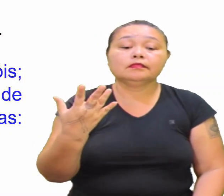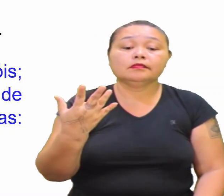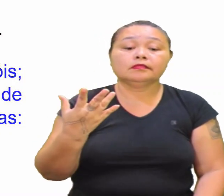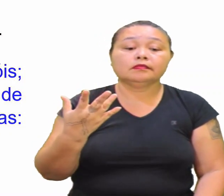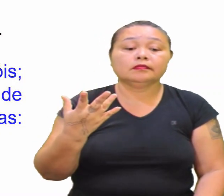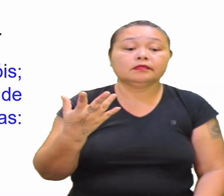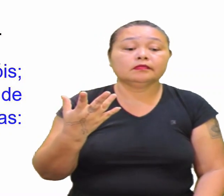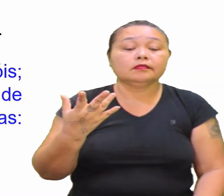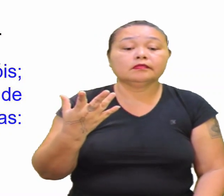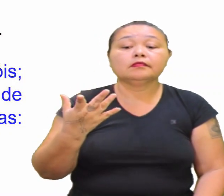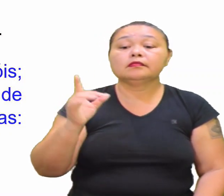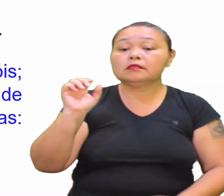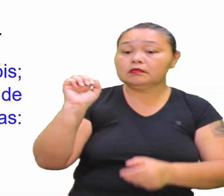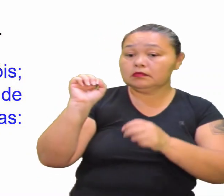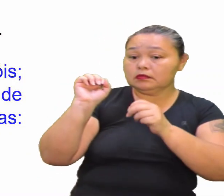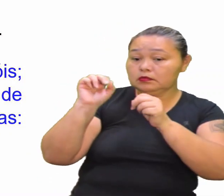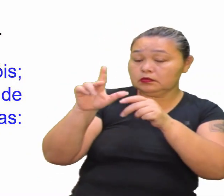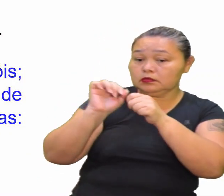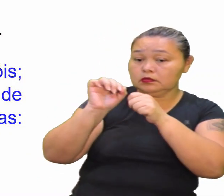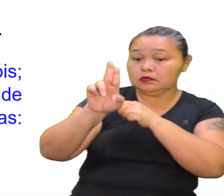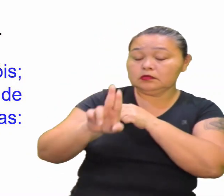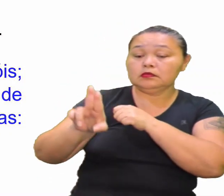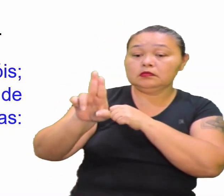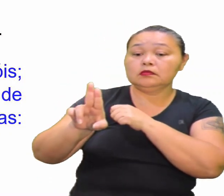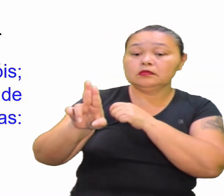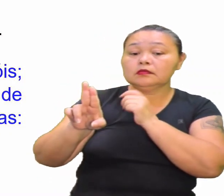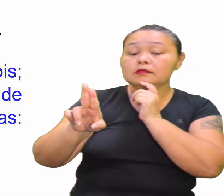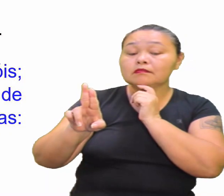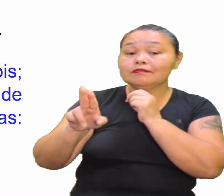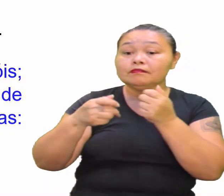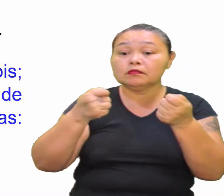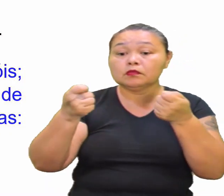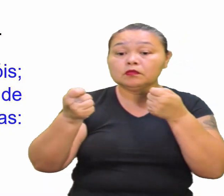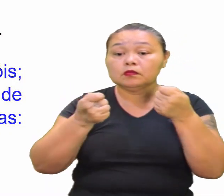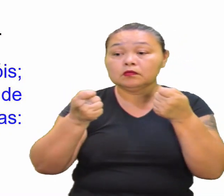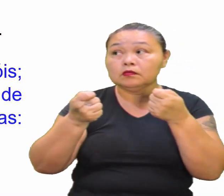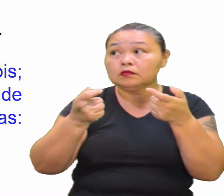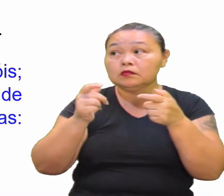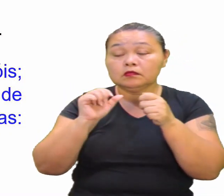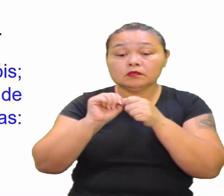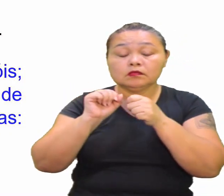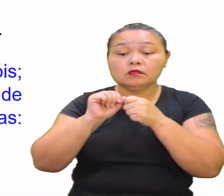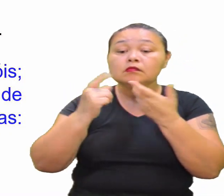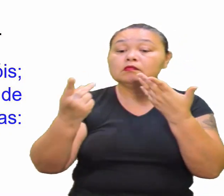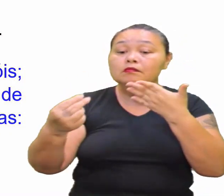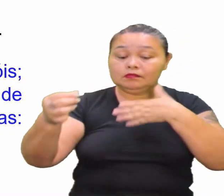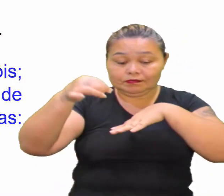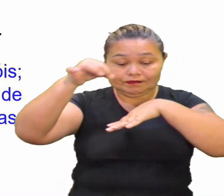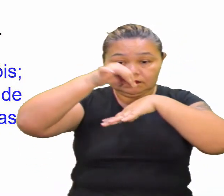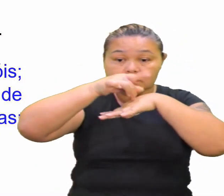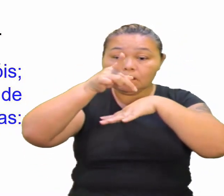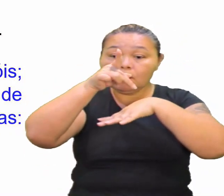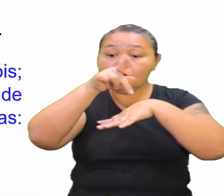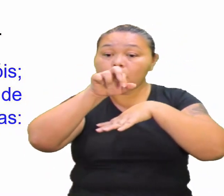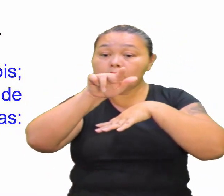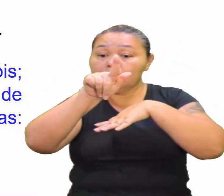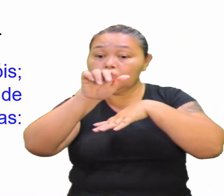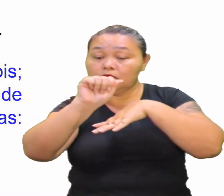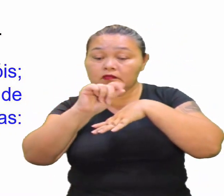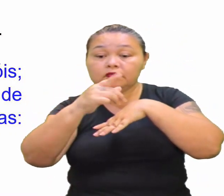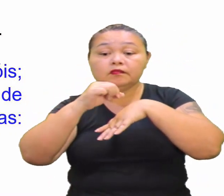Dos agrotóxicos Utilizados Para tentar Controlar Algumas pragas Tentar amenizar